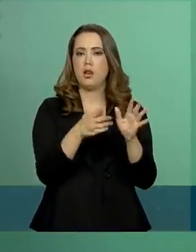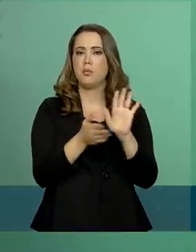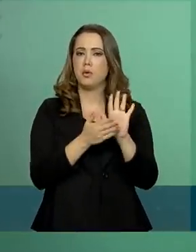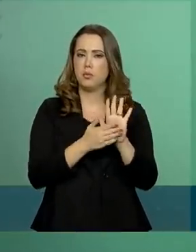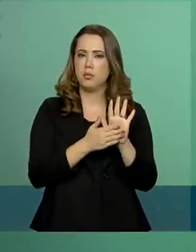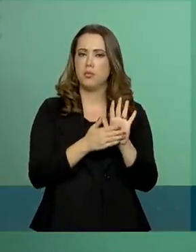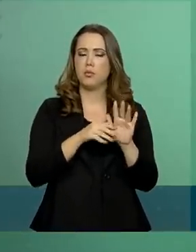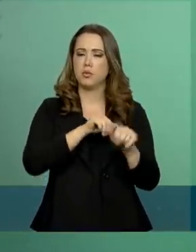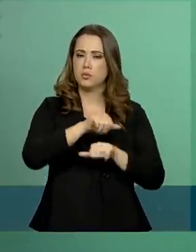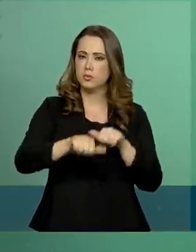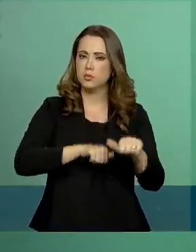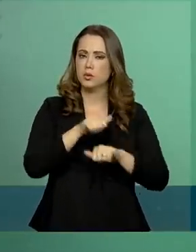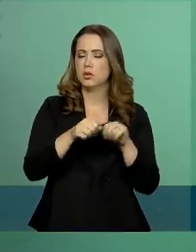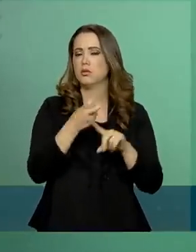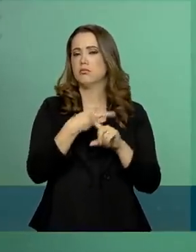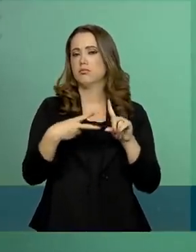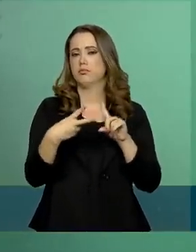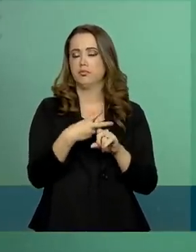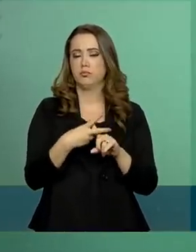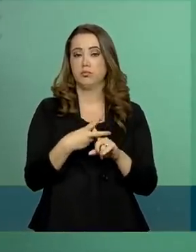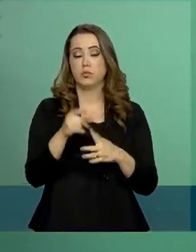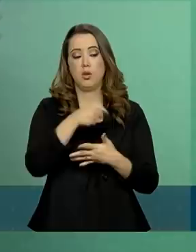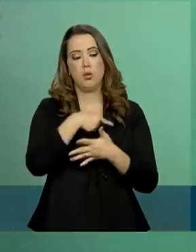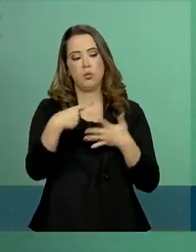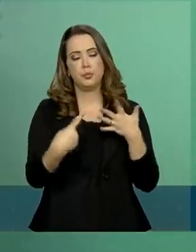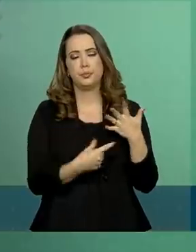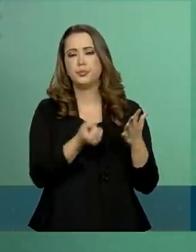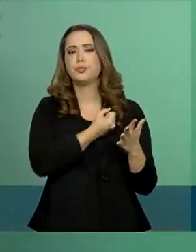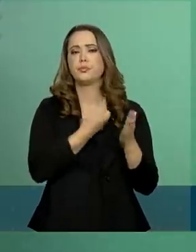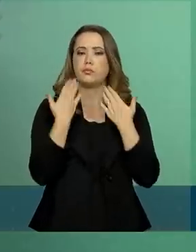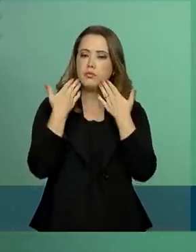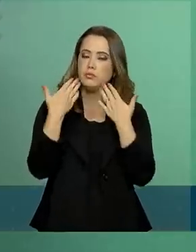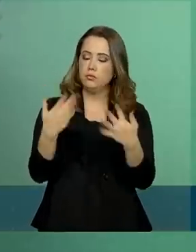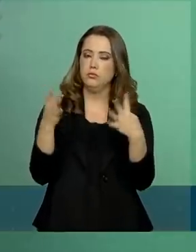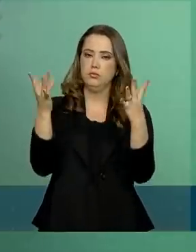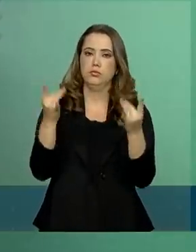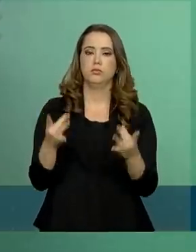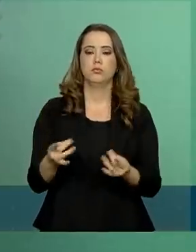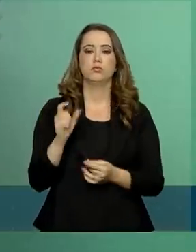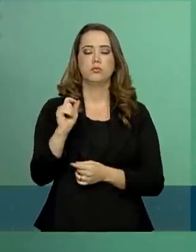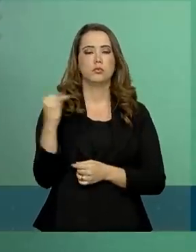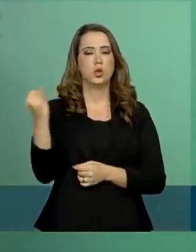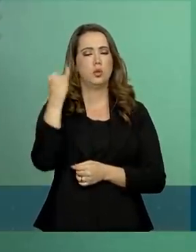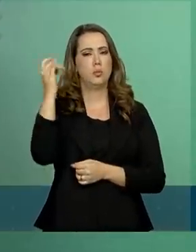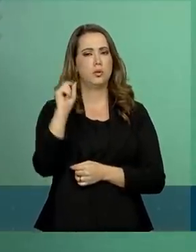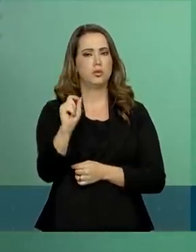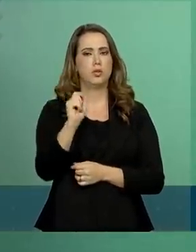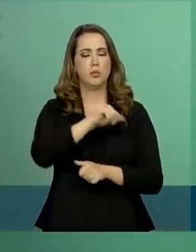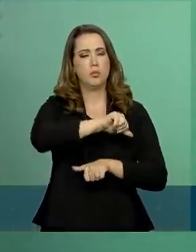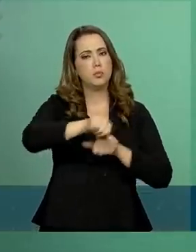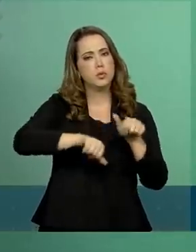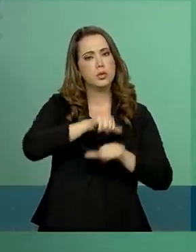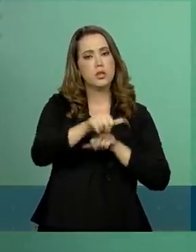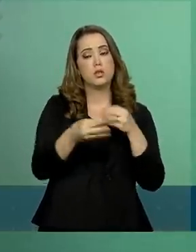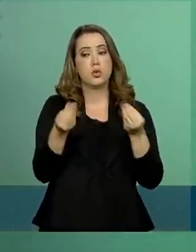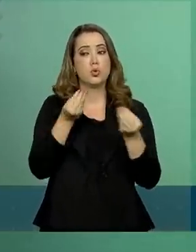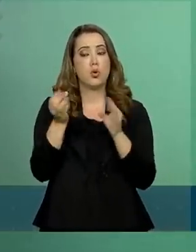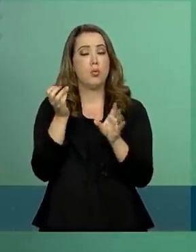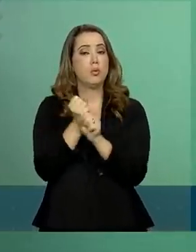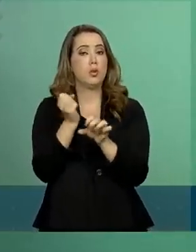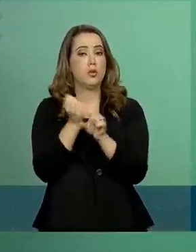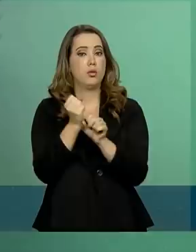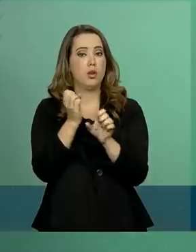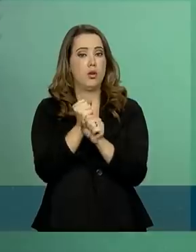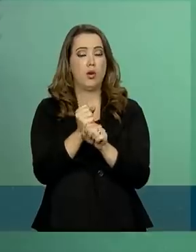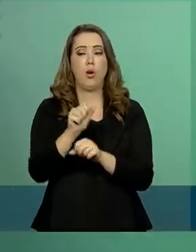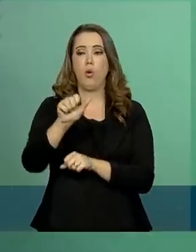previdenciário. Entre os dados apresentados, destaca-se a proposta de mudança na forma de cálculo das